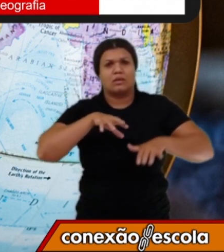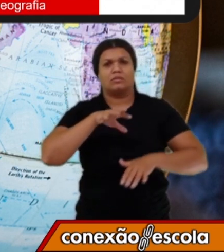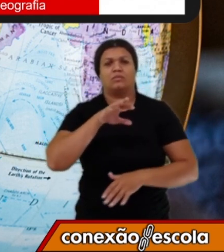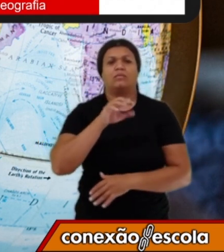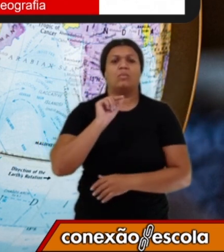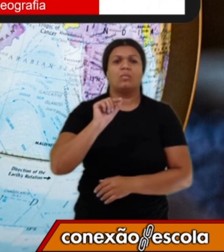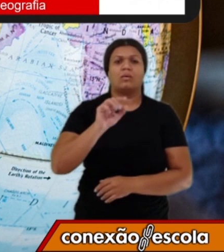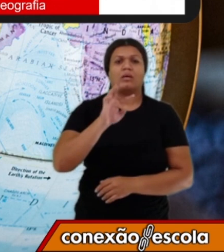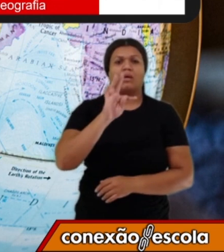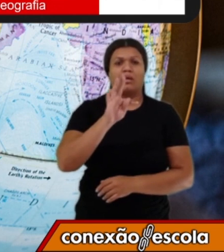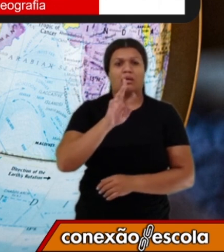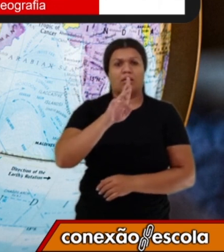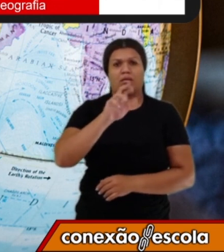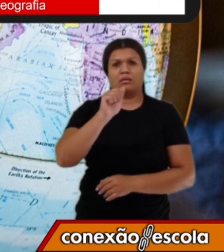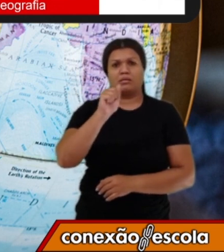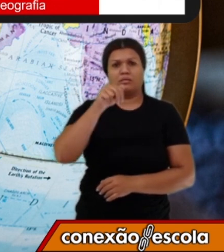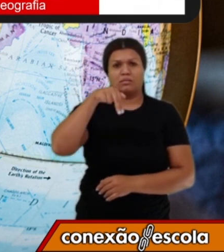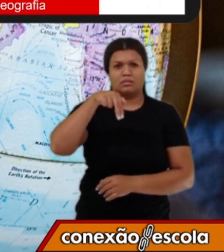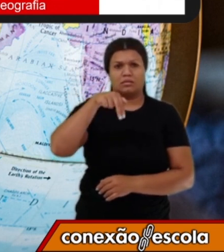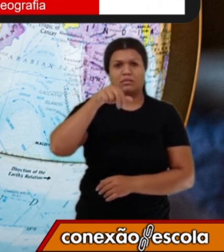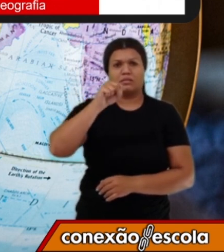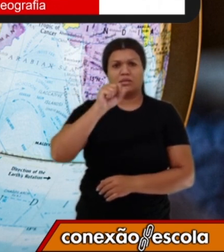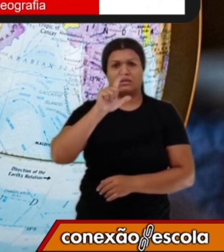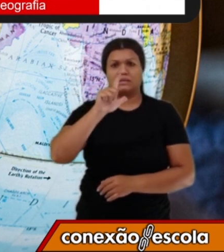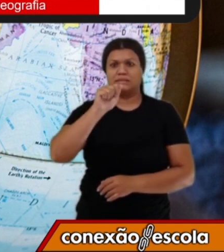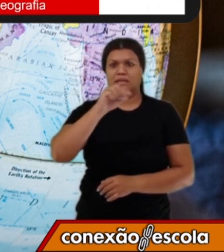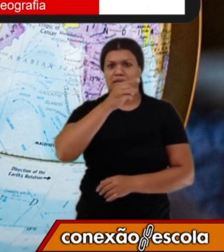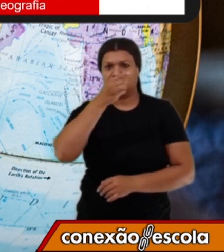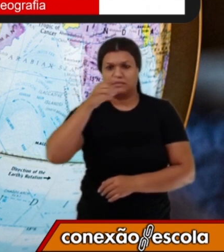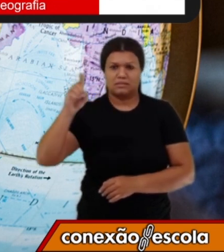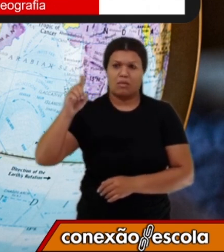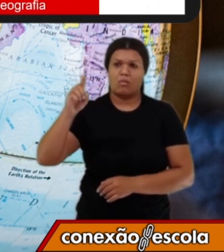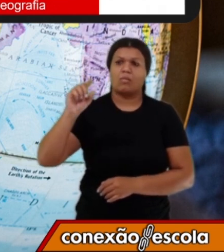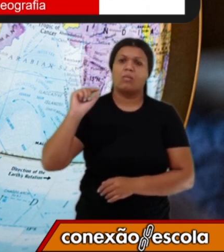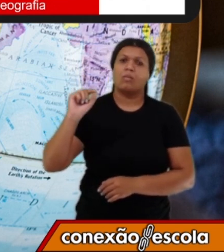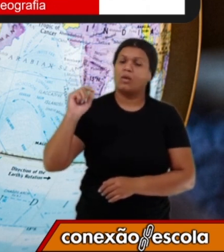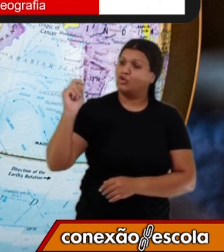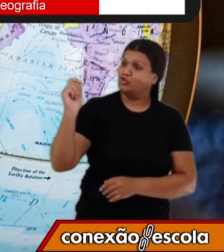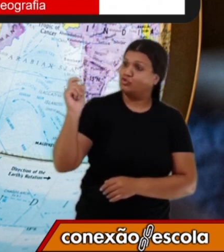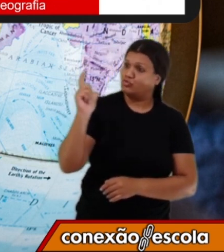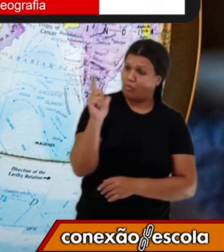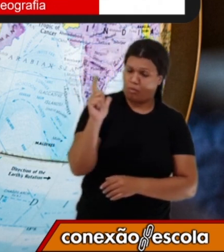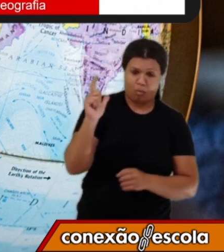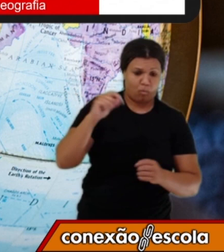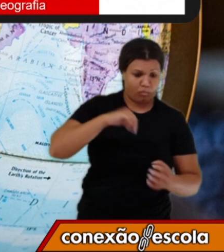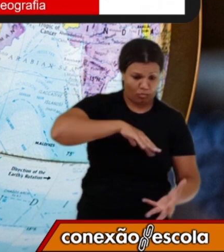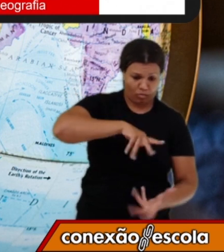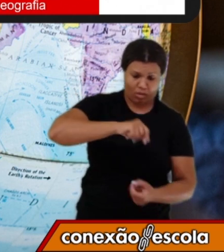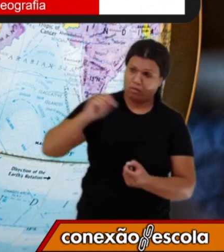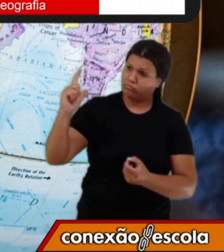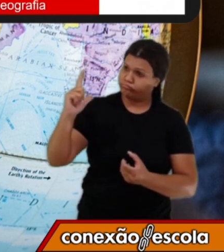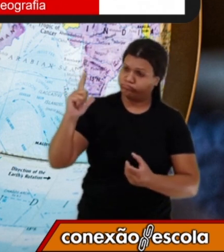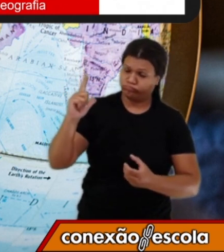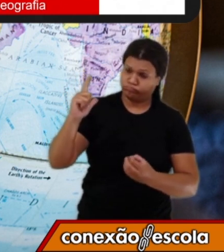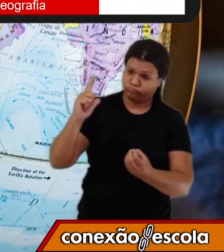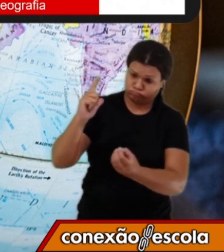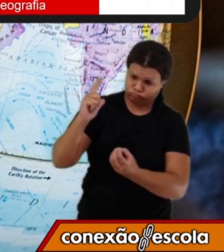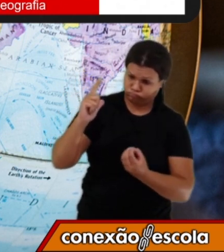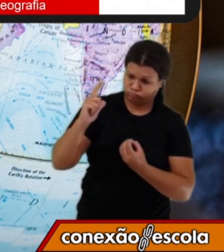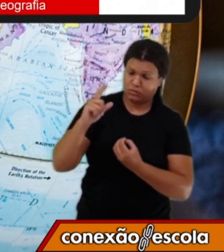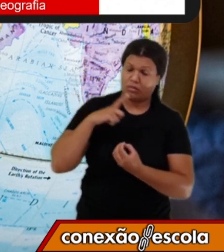que é o movimento que a Terra realiza em torno do Sol e tem uma duração de aproximadamente